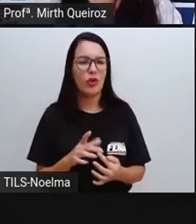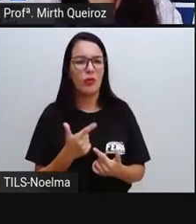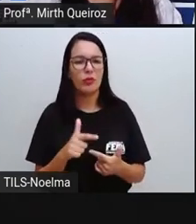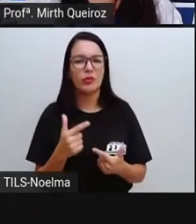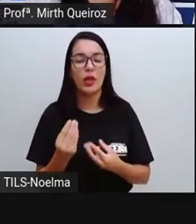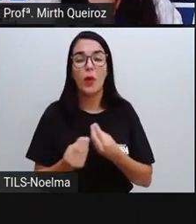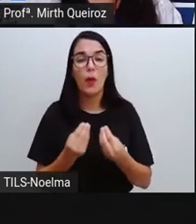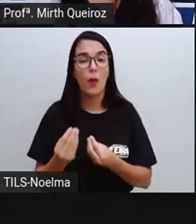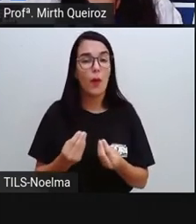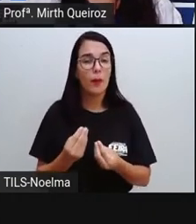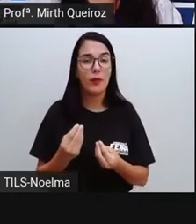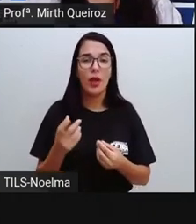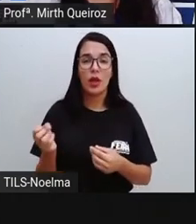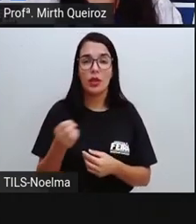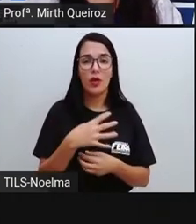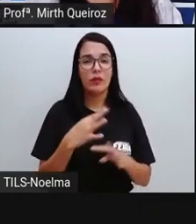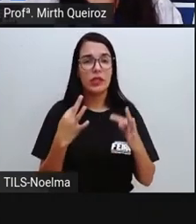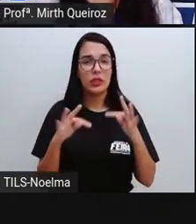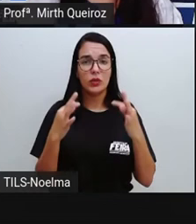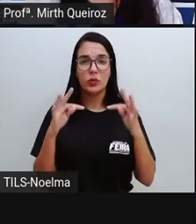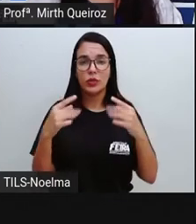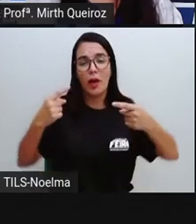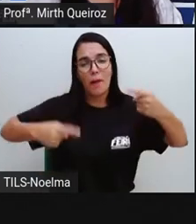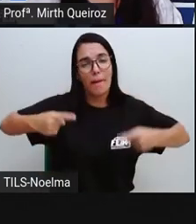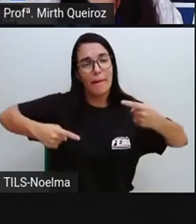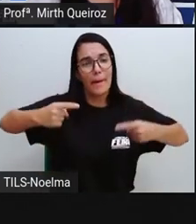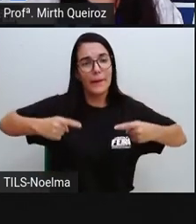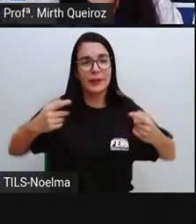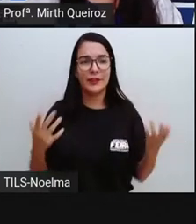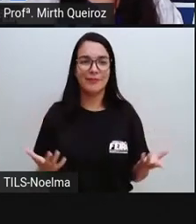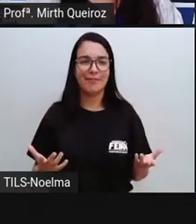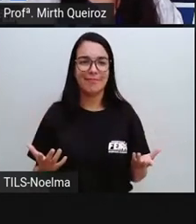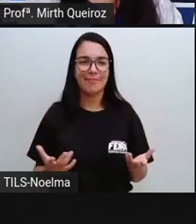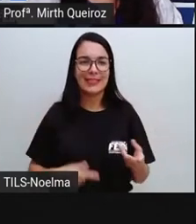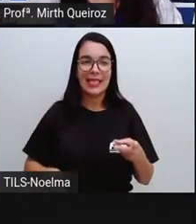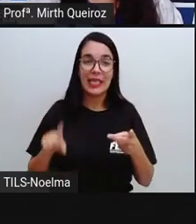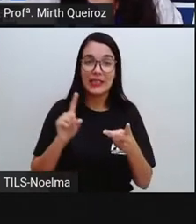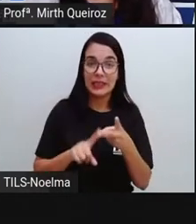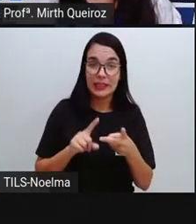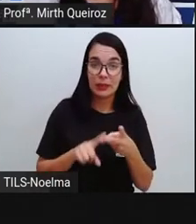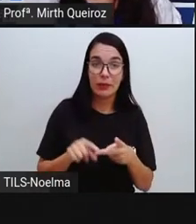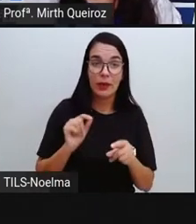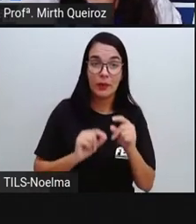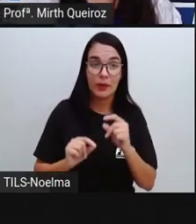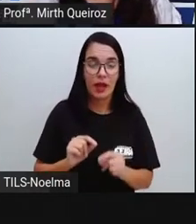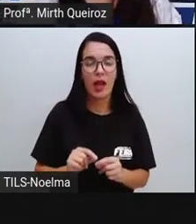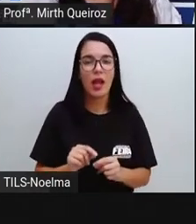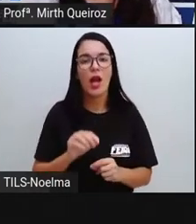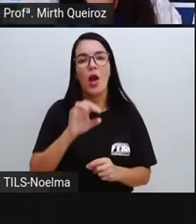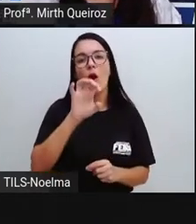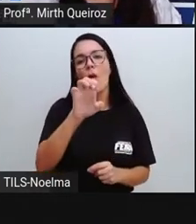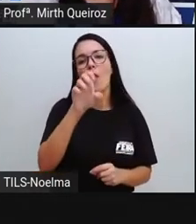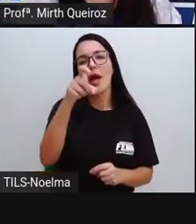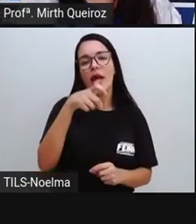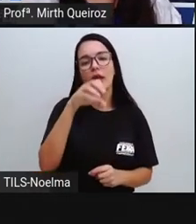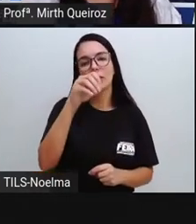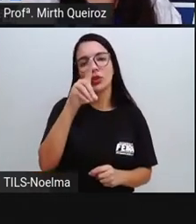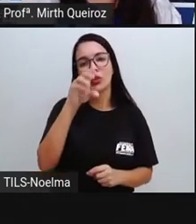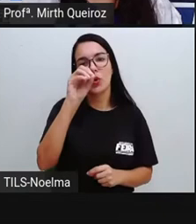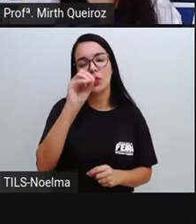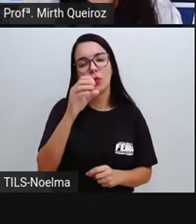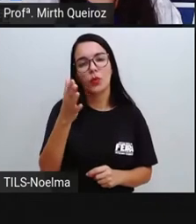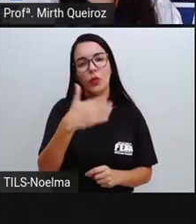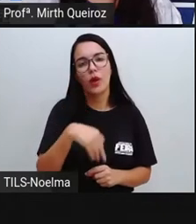competir com essas novas tecnologias do agronegócio. E isso também vai favorecer o êxodo rural, né? Uma vez que essas